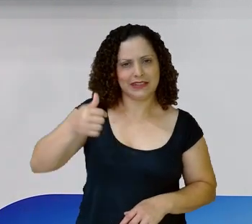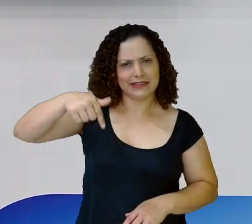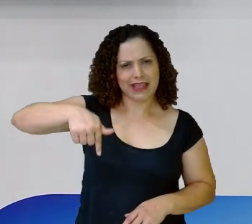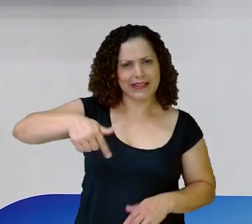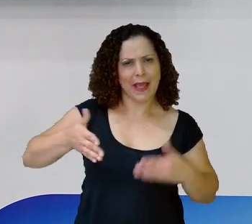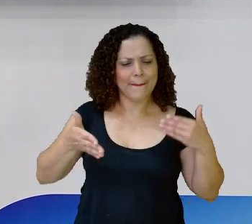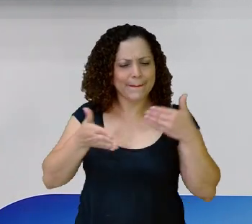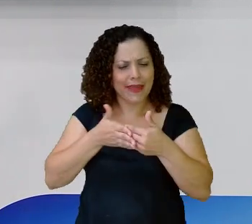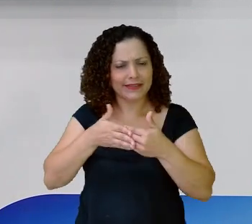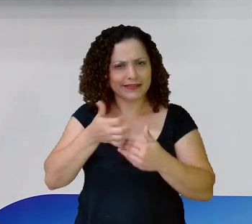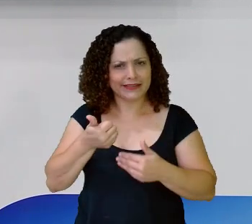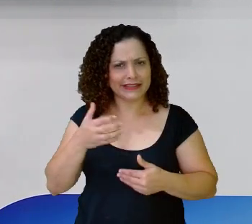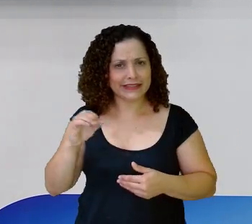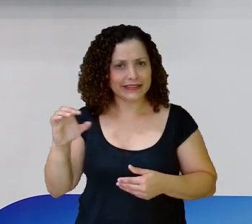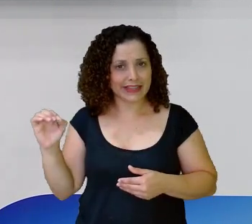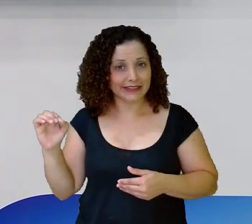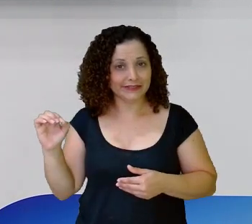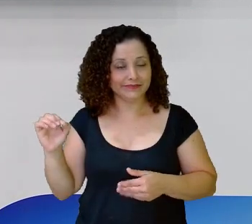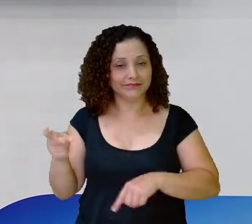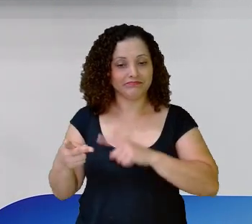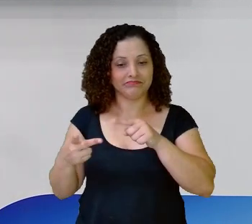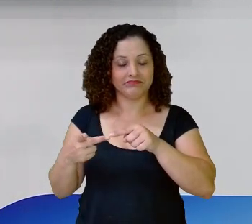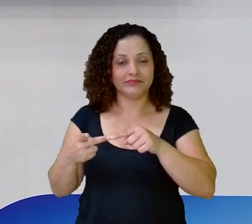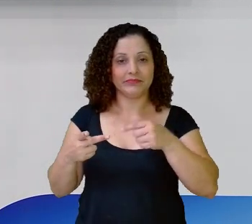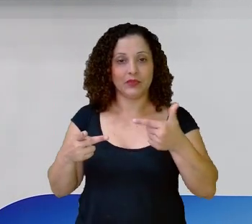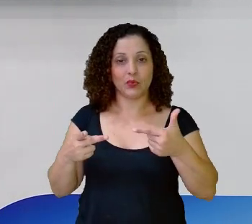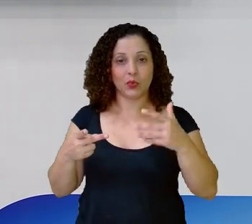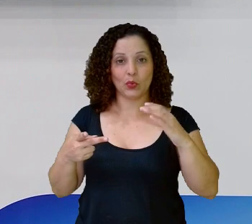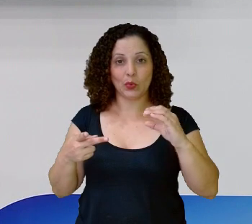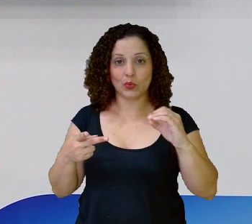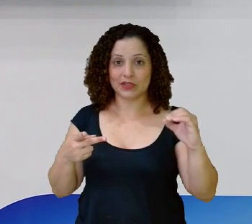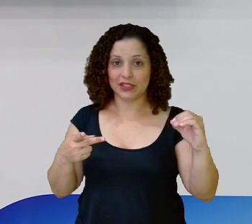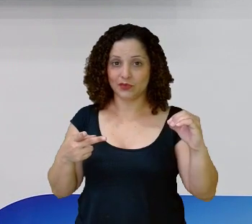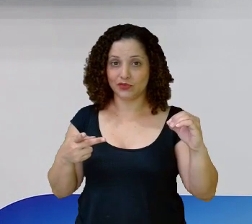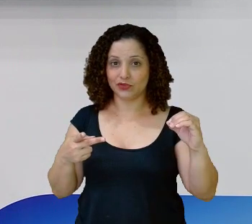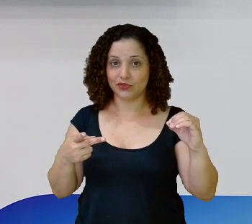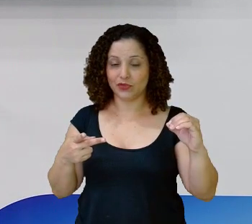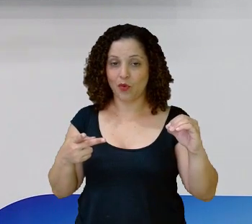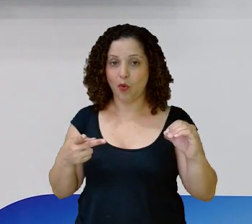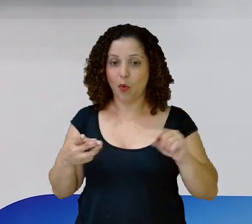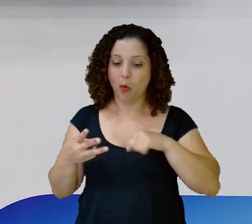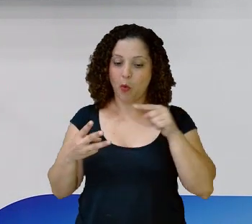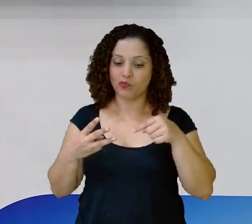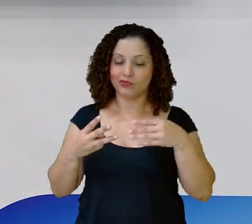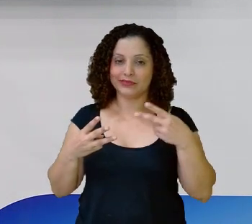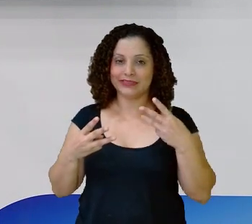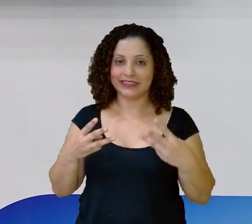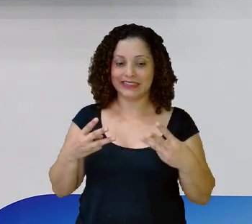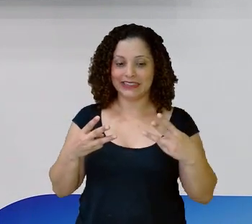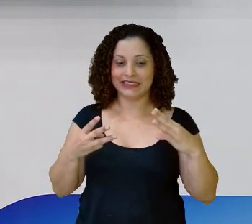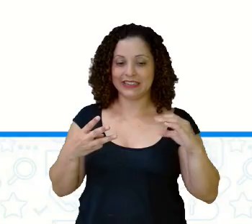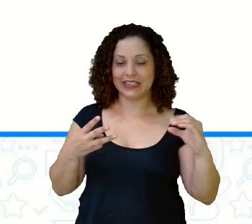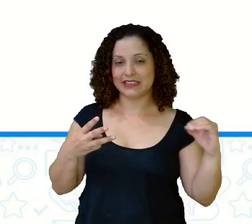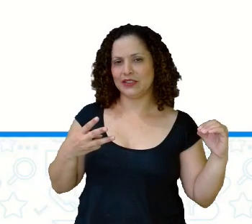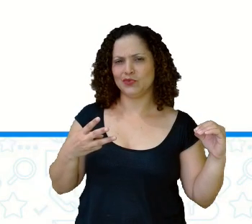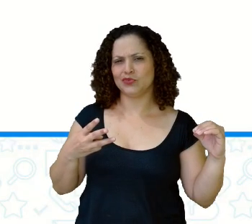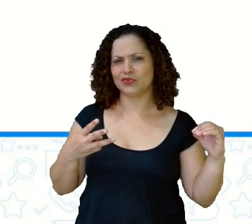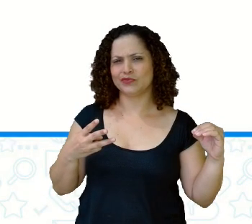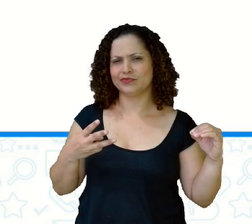próximo do 100? Está mais próximo do 200? Ou está mais próximo do 300?